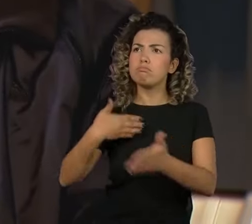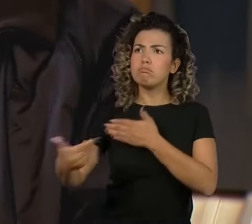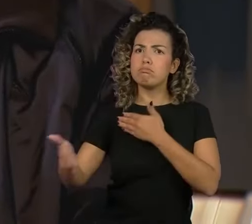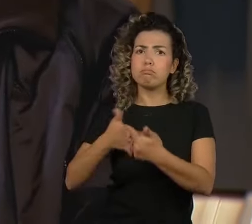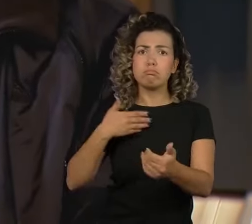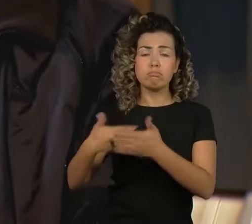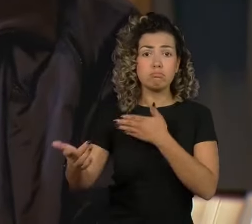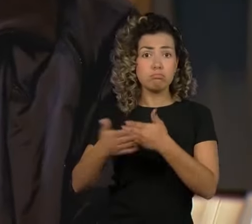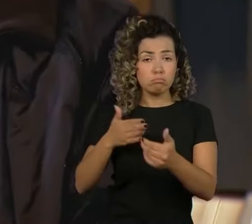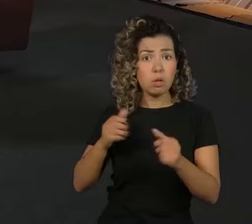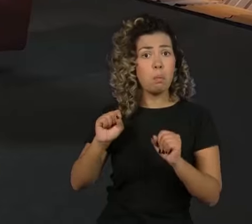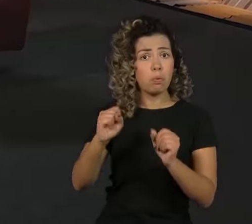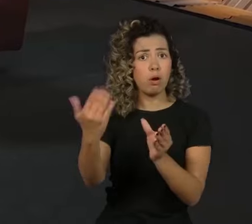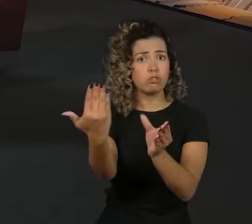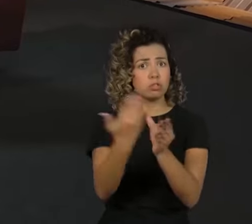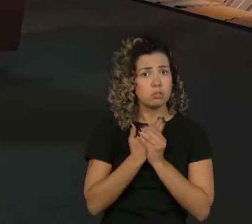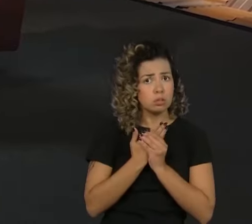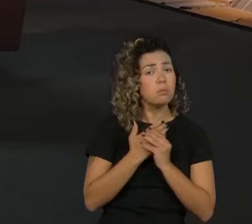Declaração minha, pessoal.